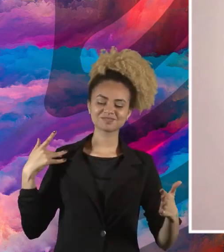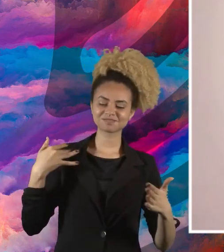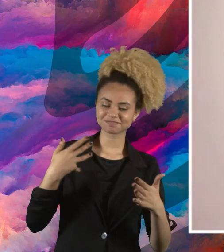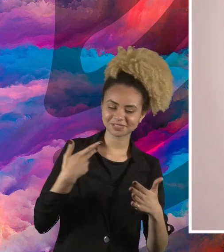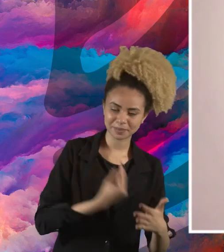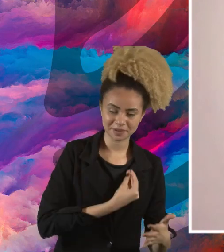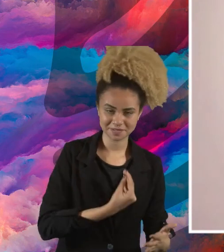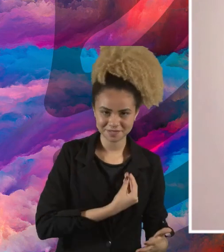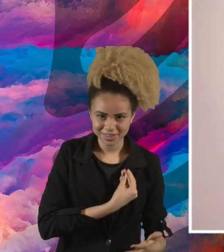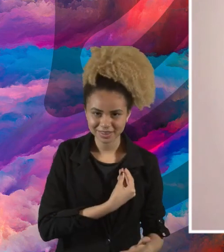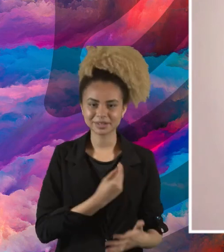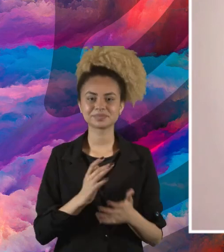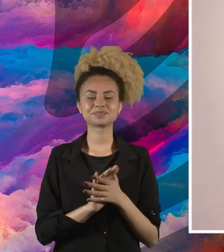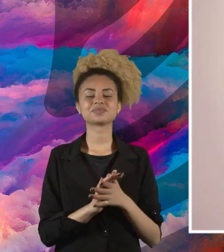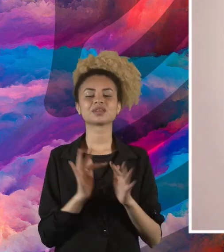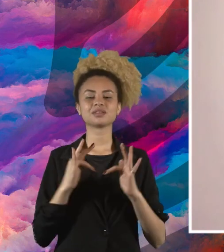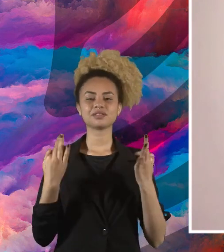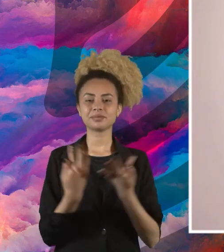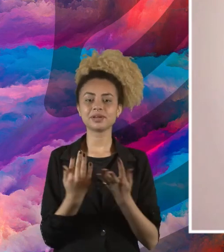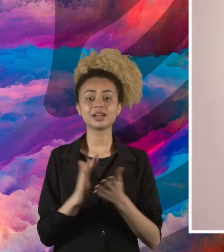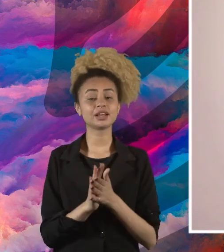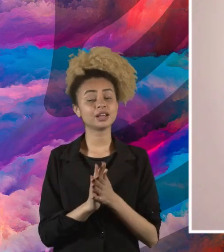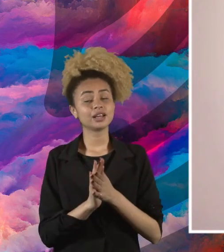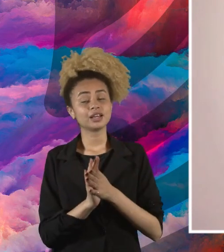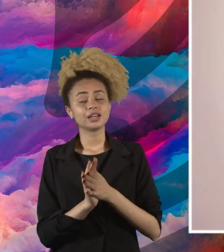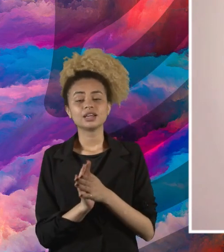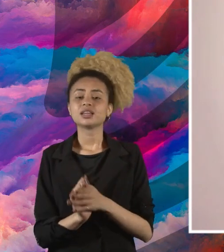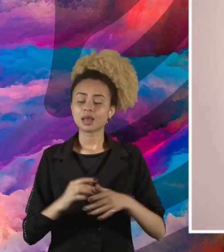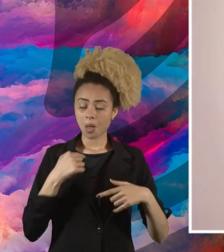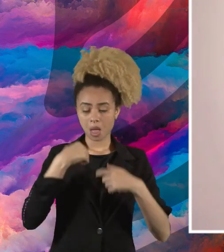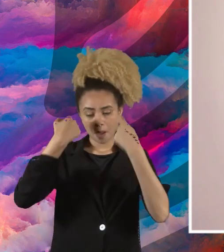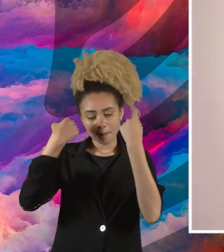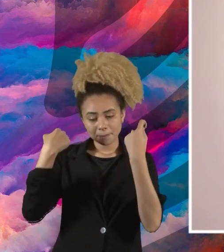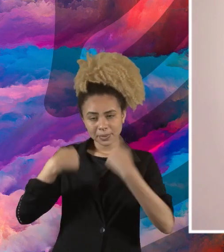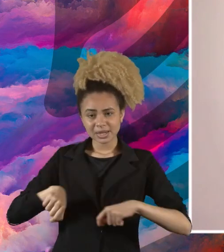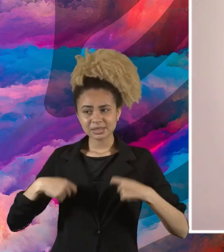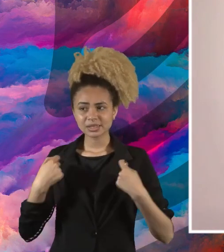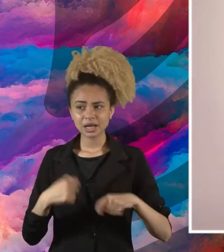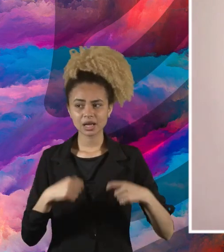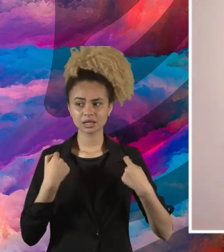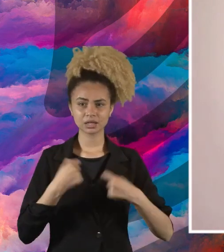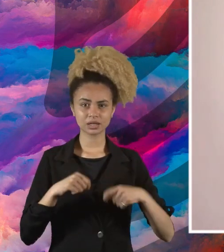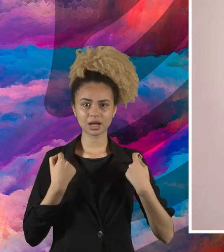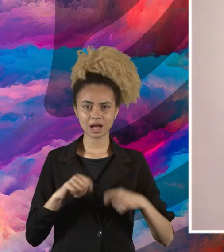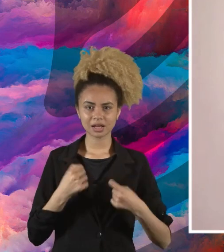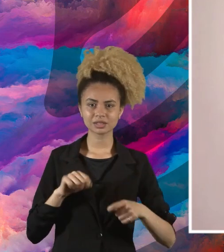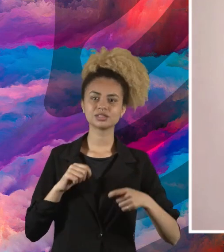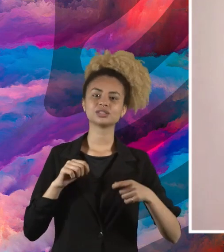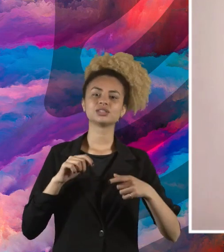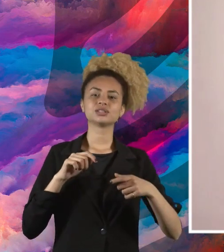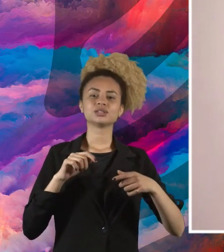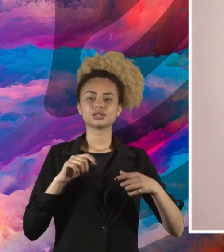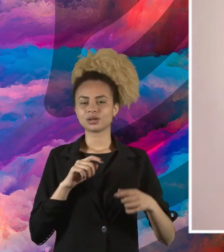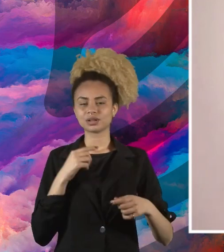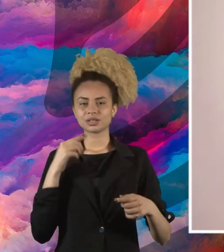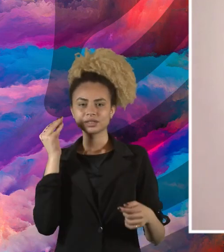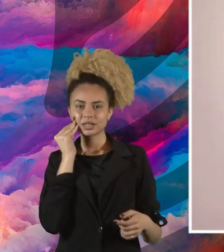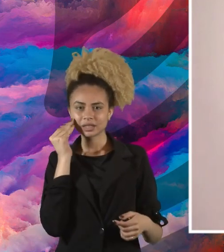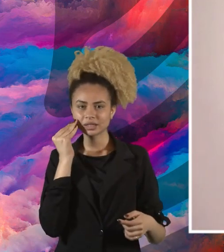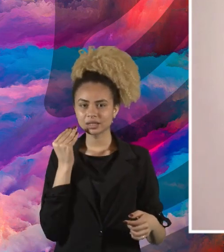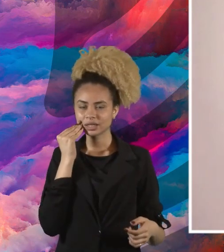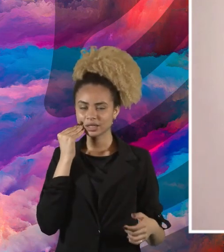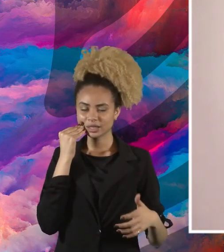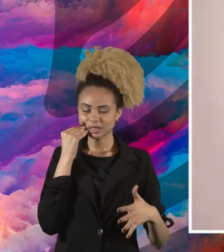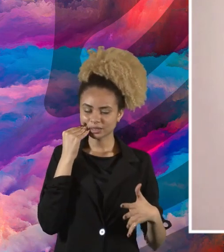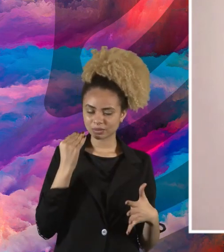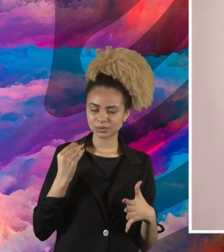E aí, eu venho com uma necessidade de mercado, uma reconexão minha com